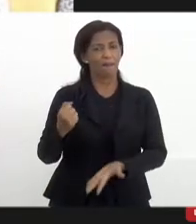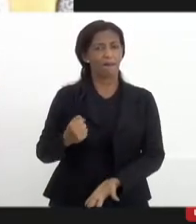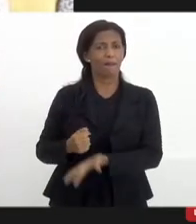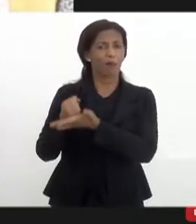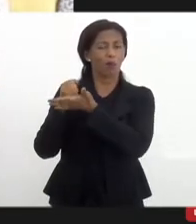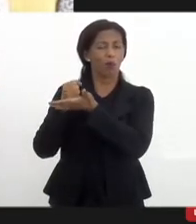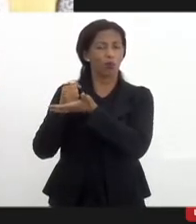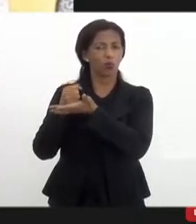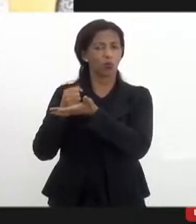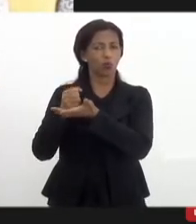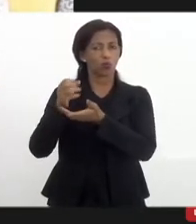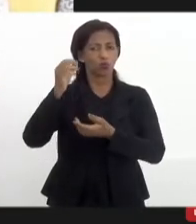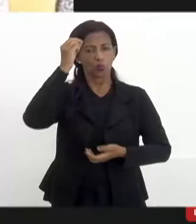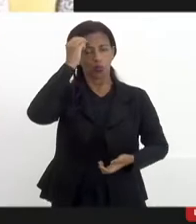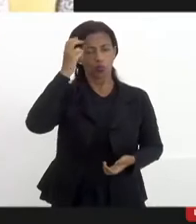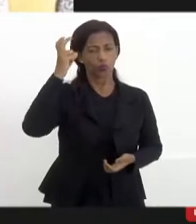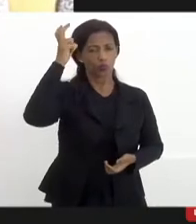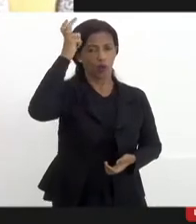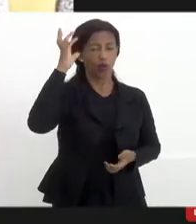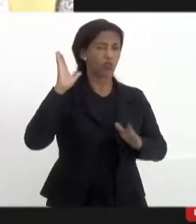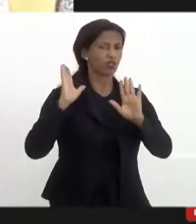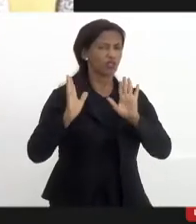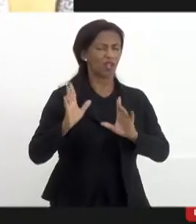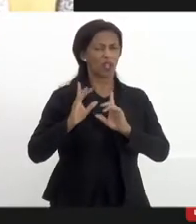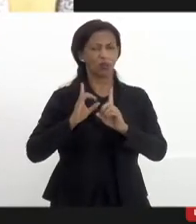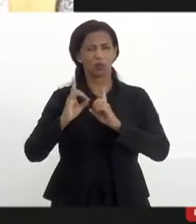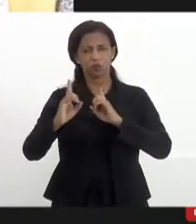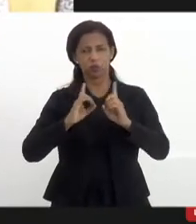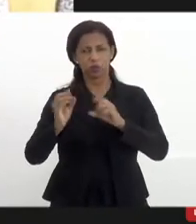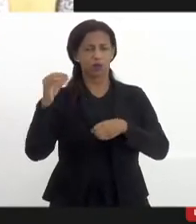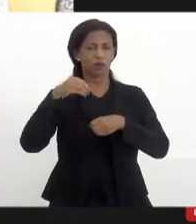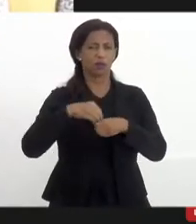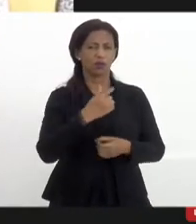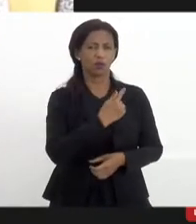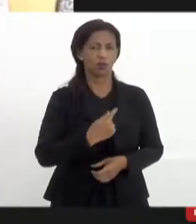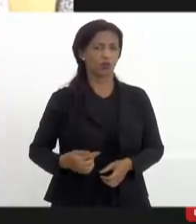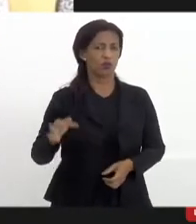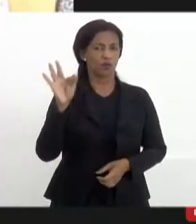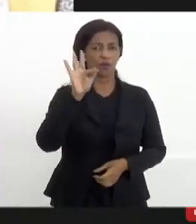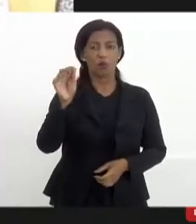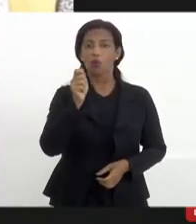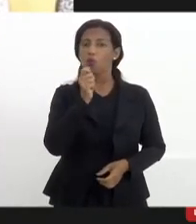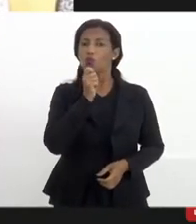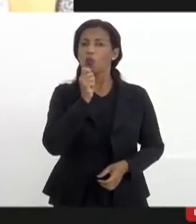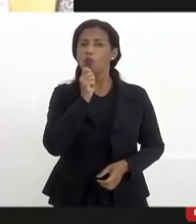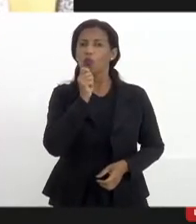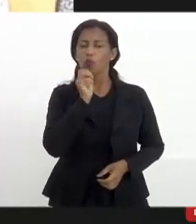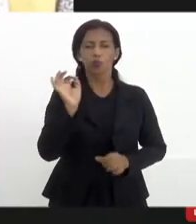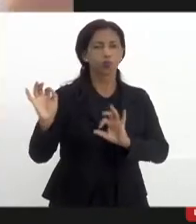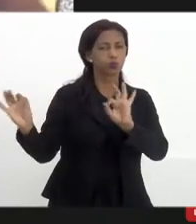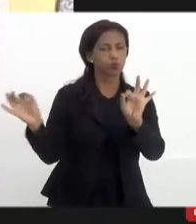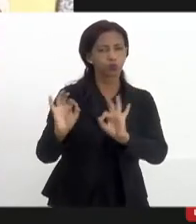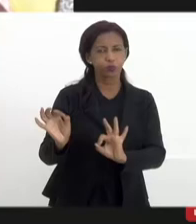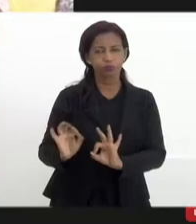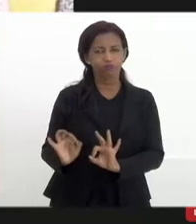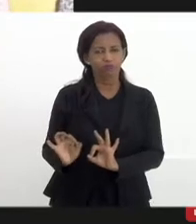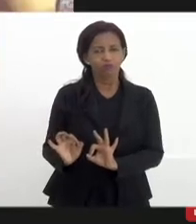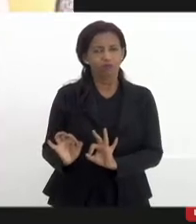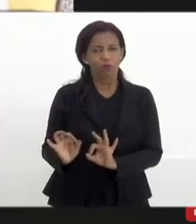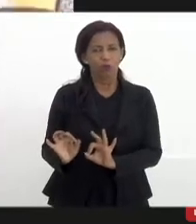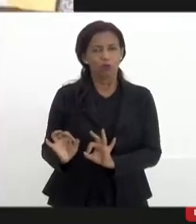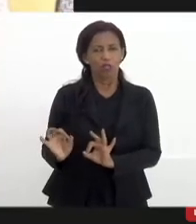apoio cultural, a gente já fez várias discussões dentro do governo federal, ele não tem estofo